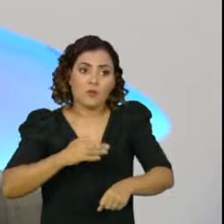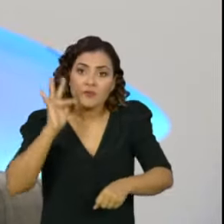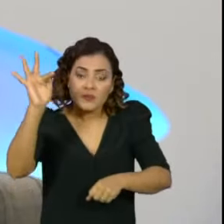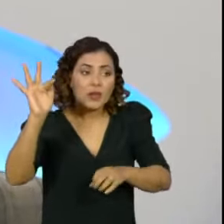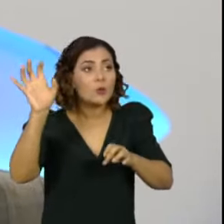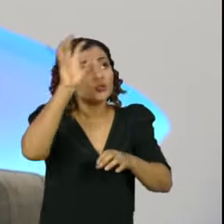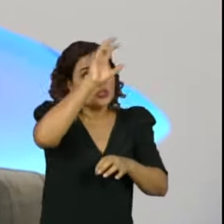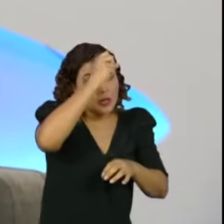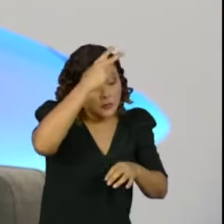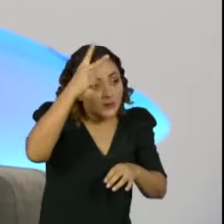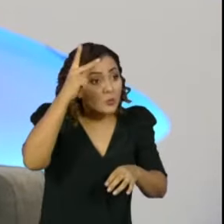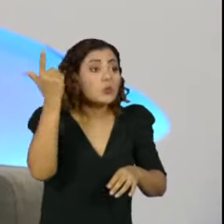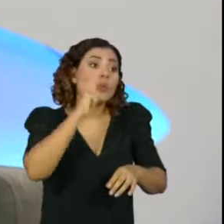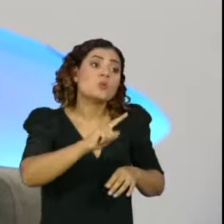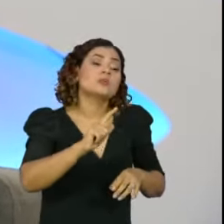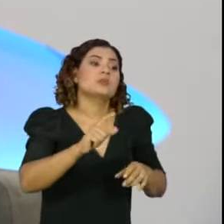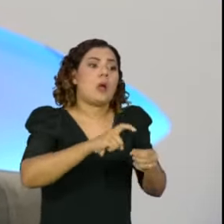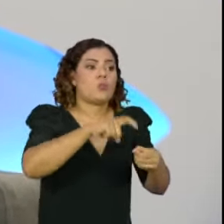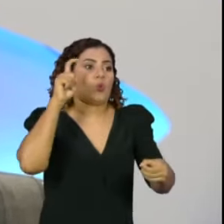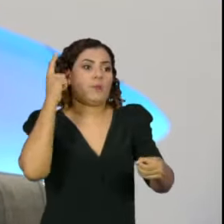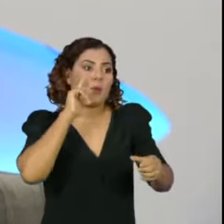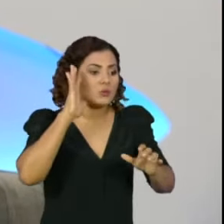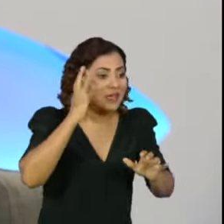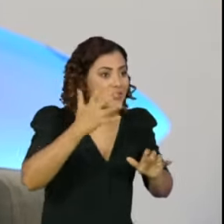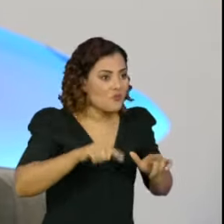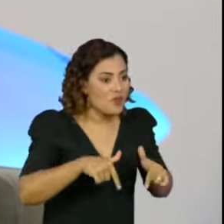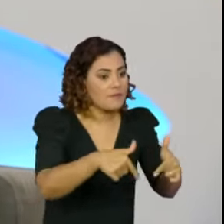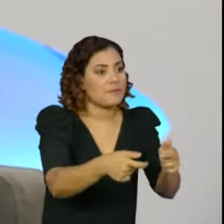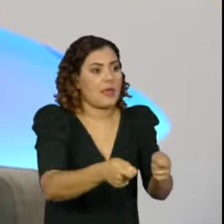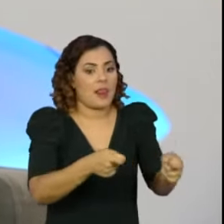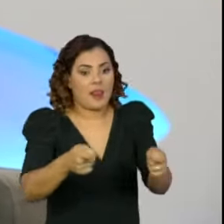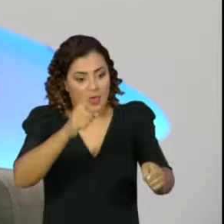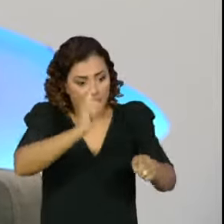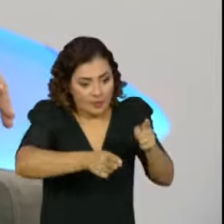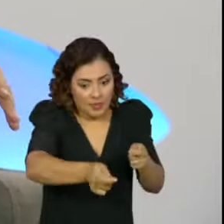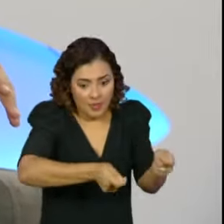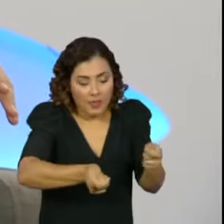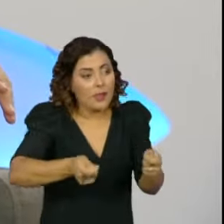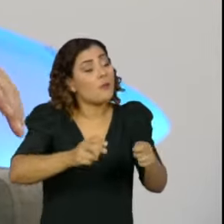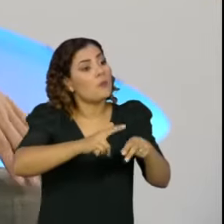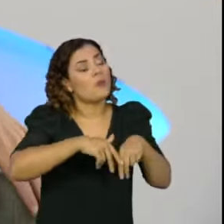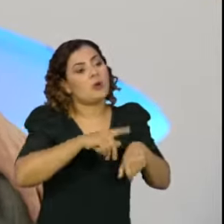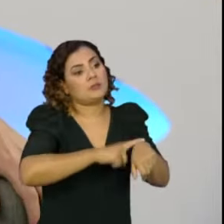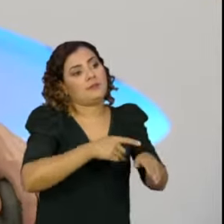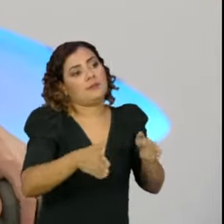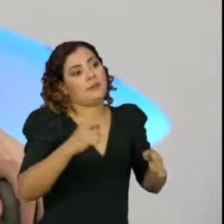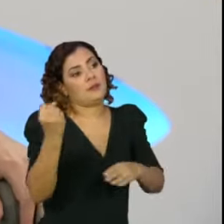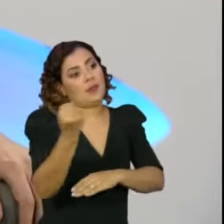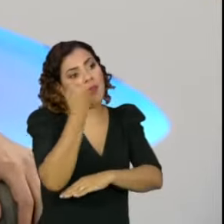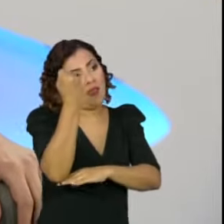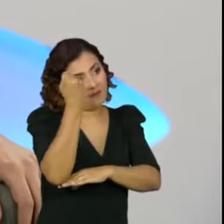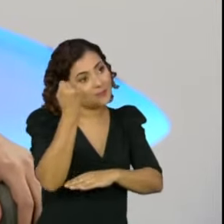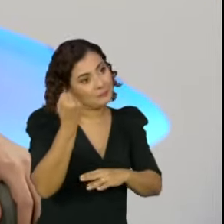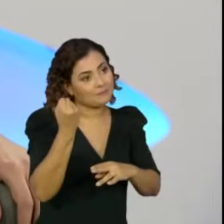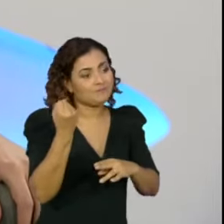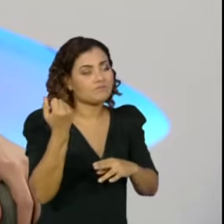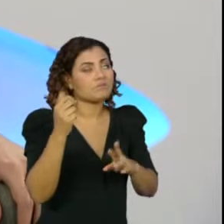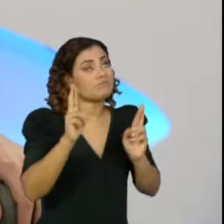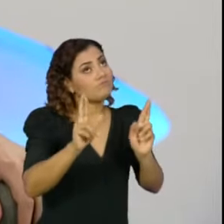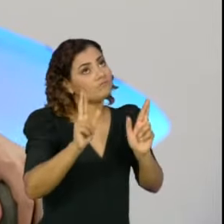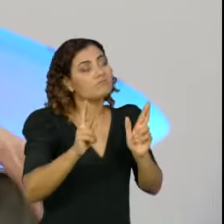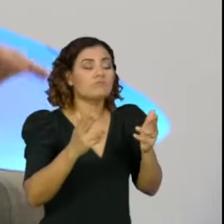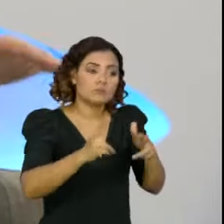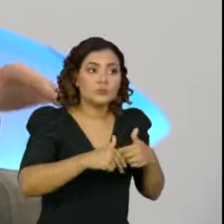estados e municípios, tenham a sua autonomia de determinar, em razão da sua circunstância, que haja essa